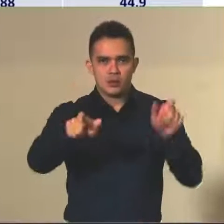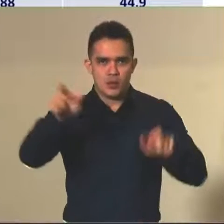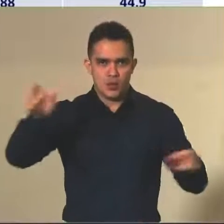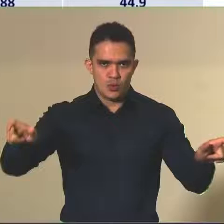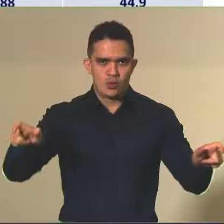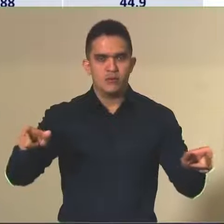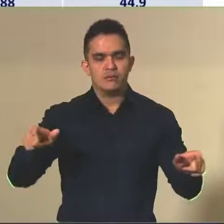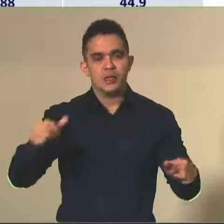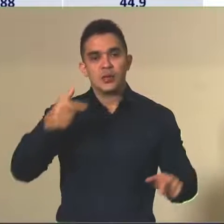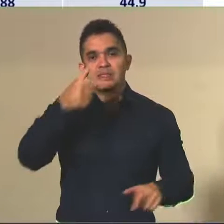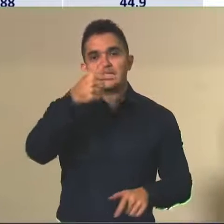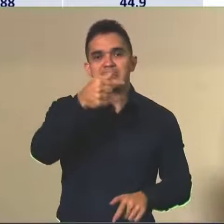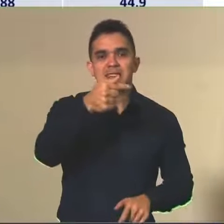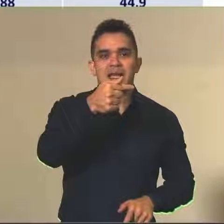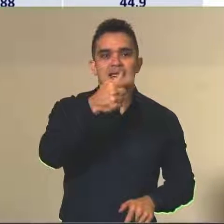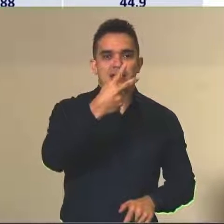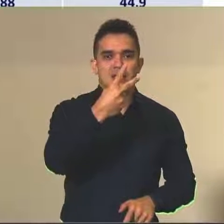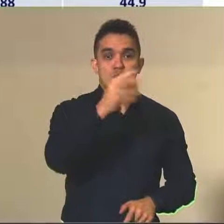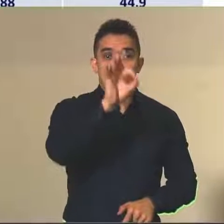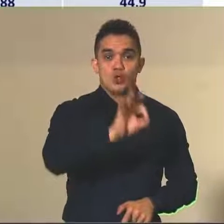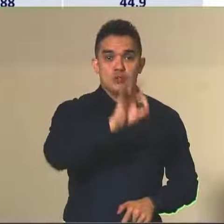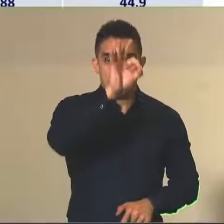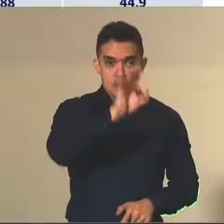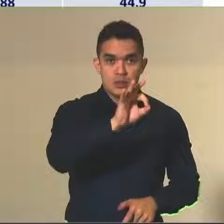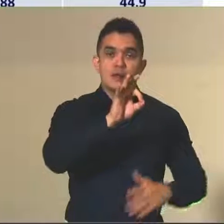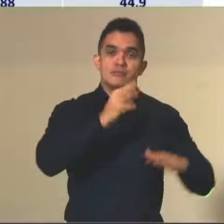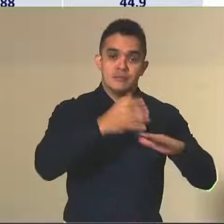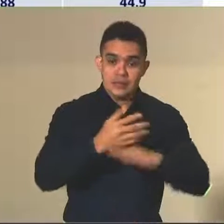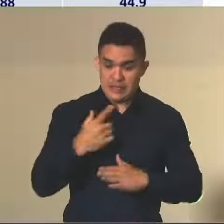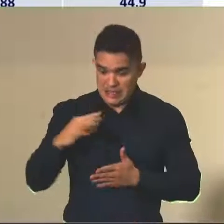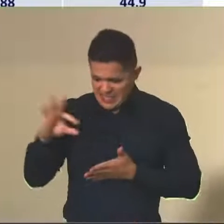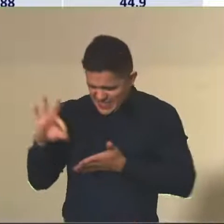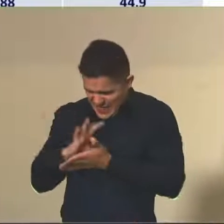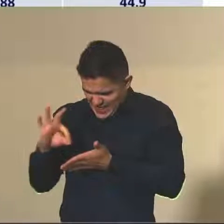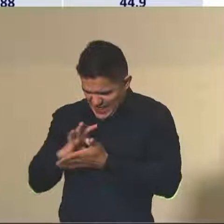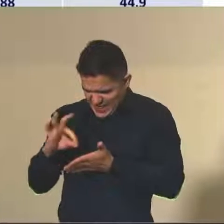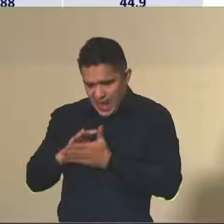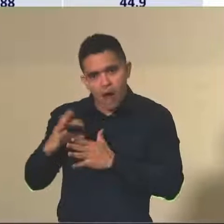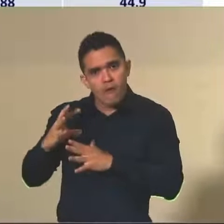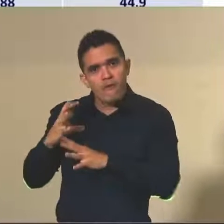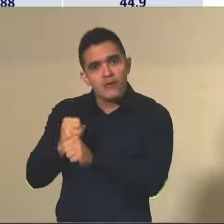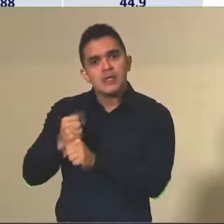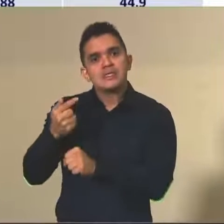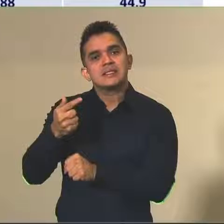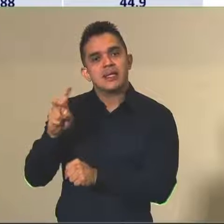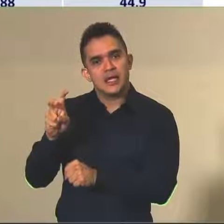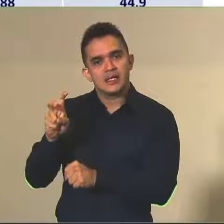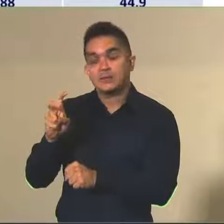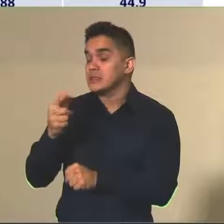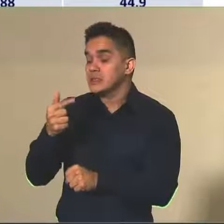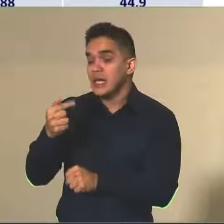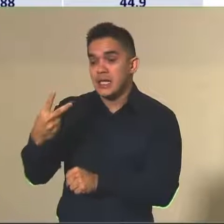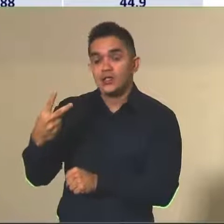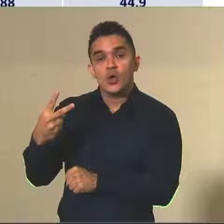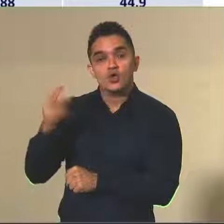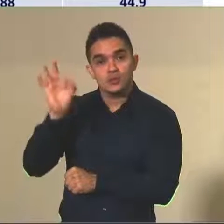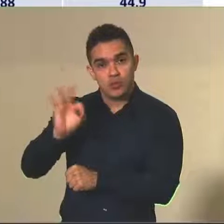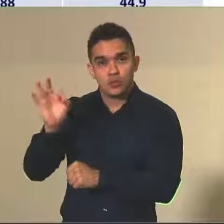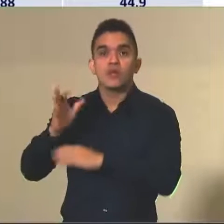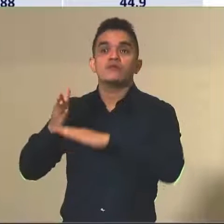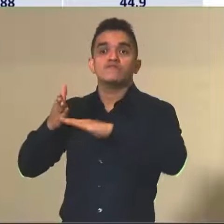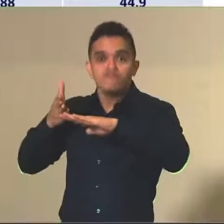ou seja, 72% dos inscritos estiveram presentes no primeiro dia, isso dá mais ou menos 27